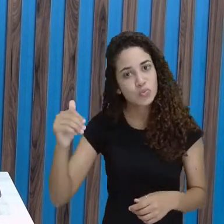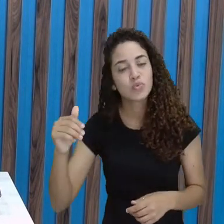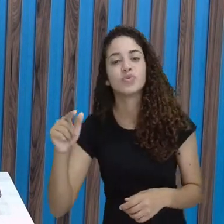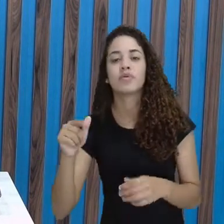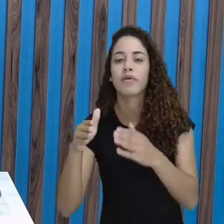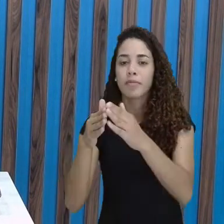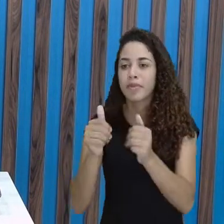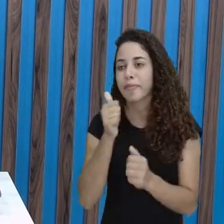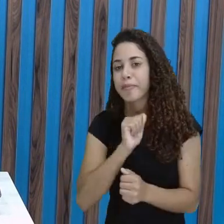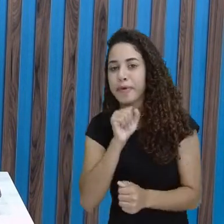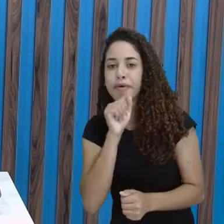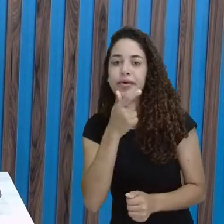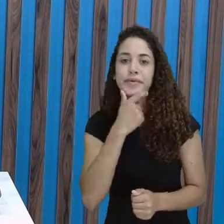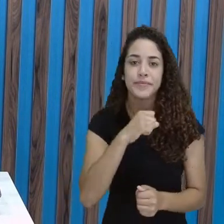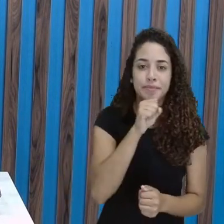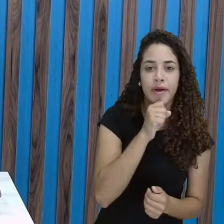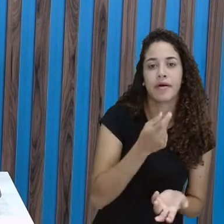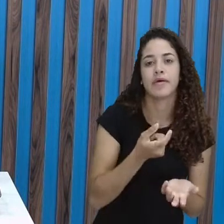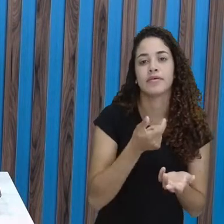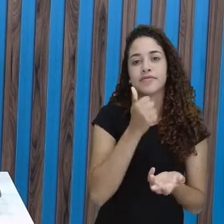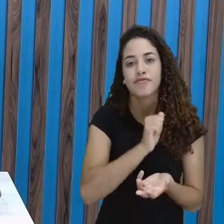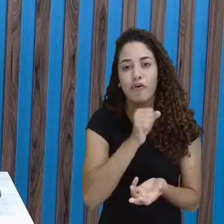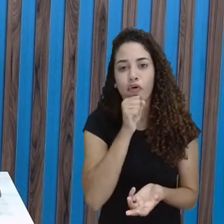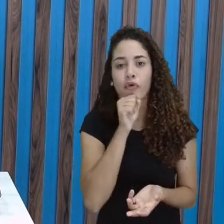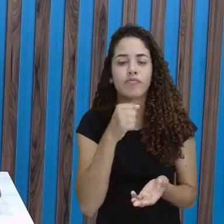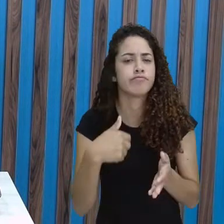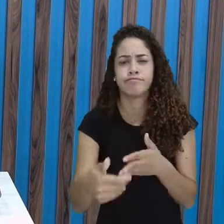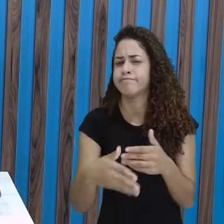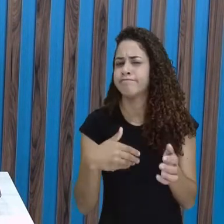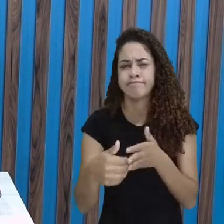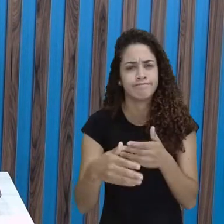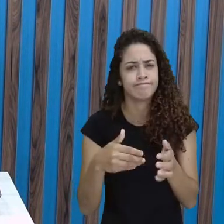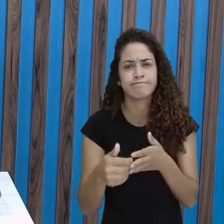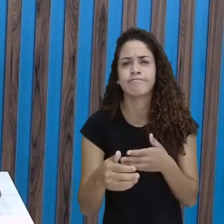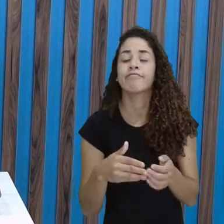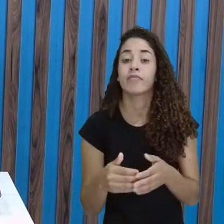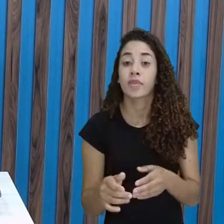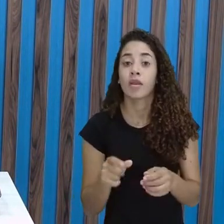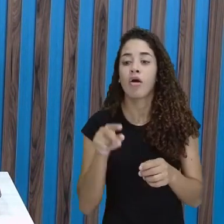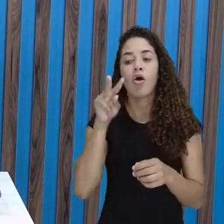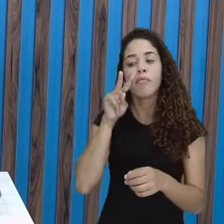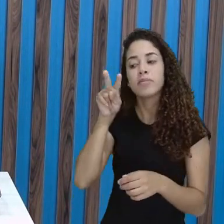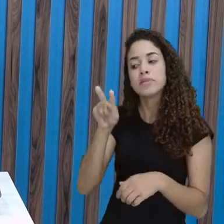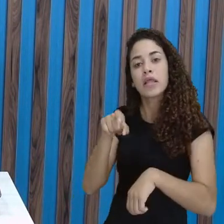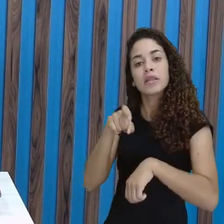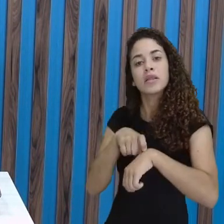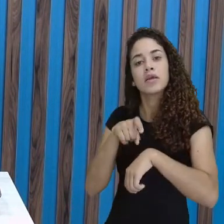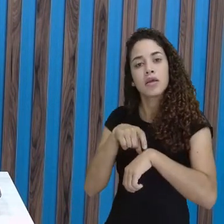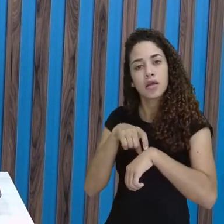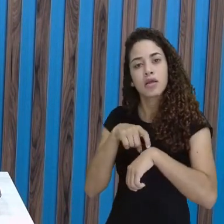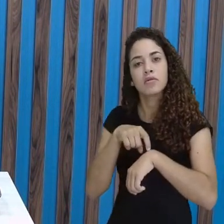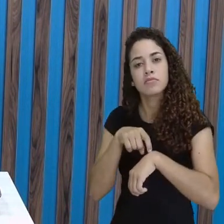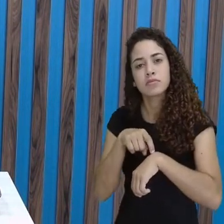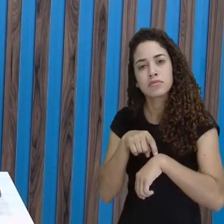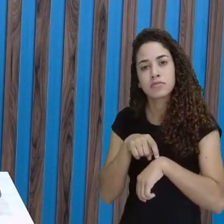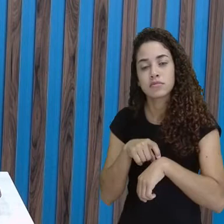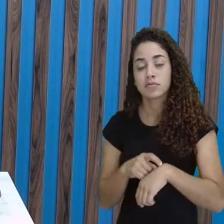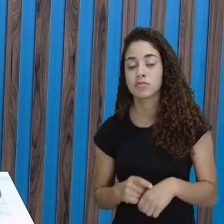para a mamãe, para a vovó, para a titia, para o padrinho, para o vovô, observar o tempo certo, tá?